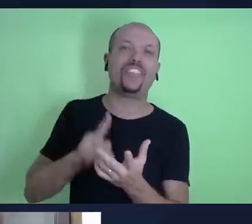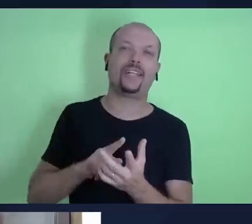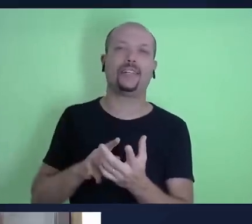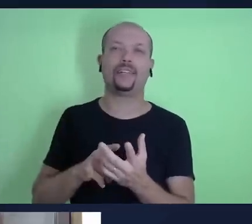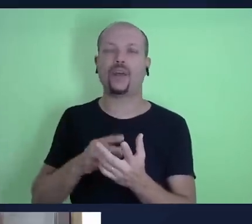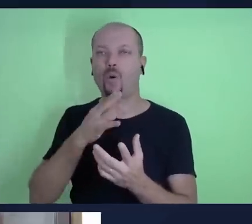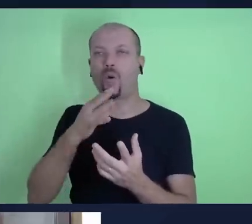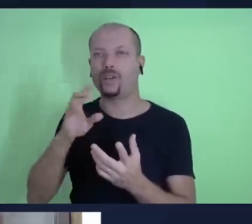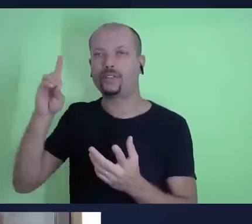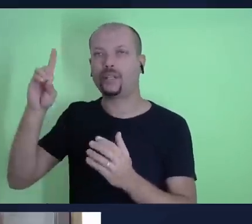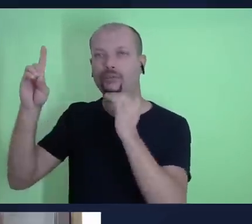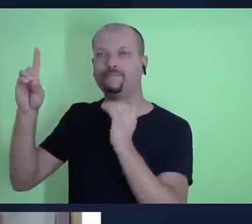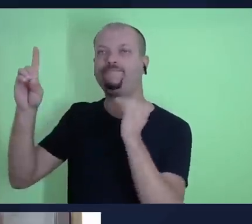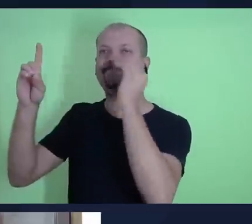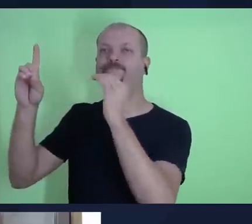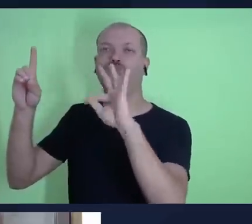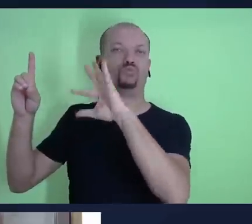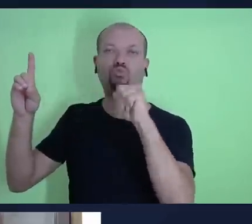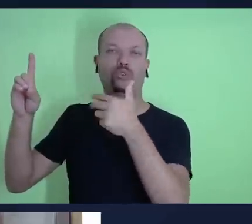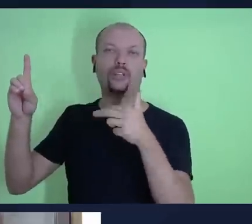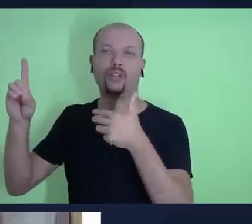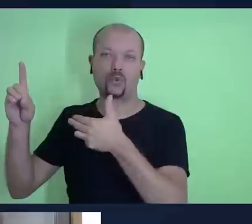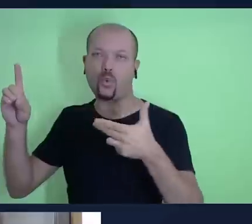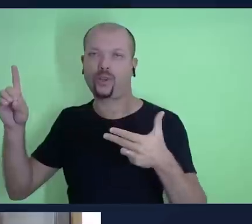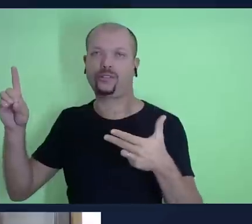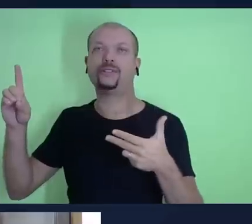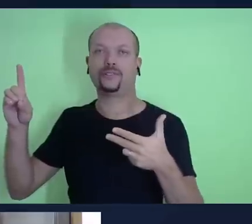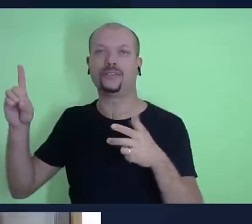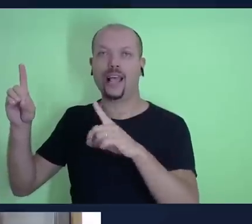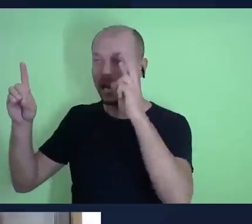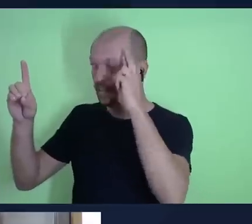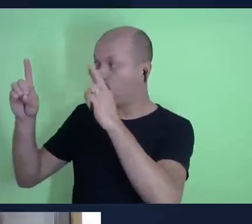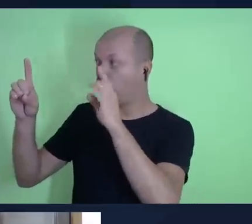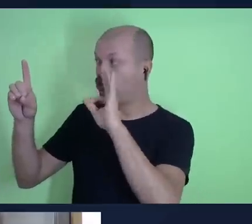que Deus é soberano sobre todas as coisas, que Ele é dono de tudo,